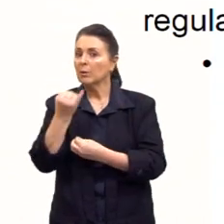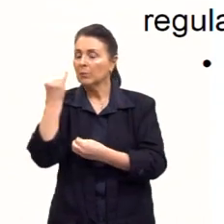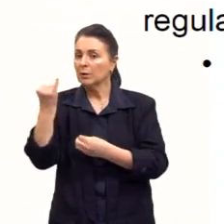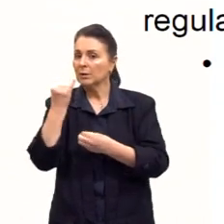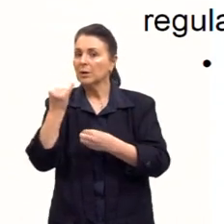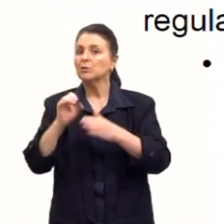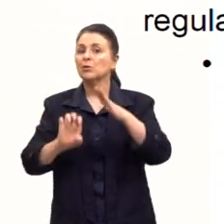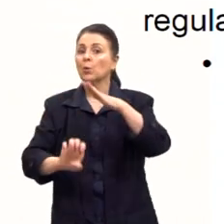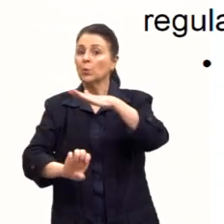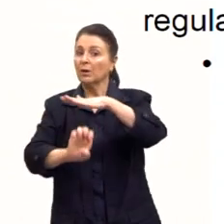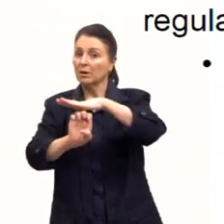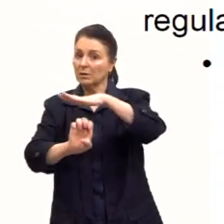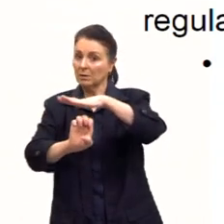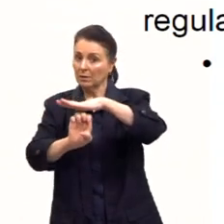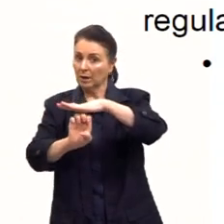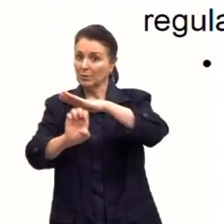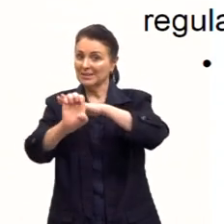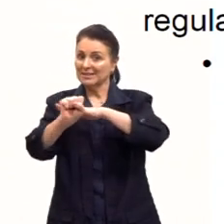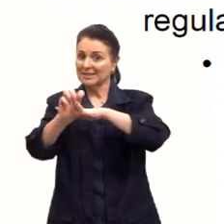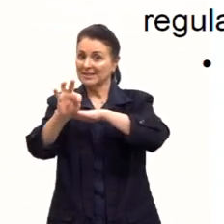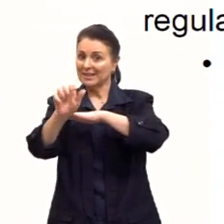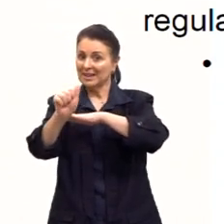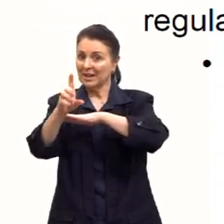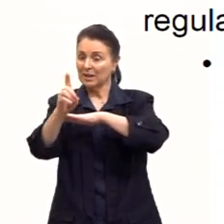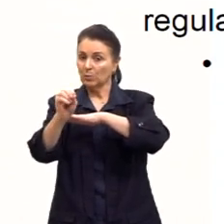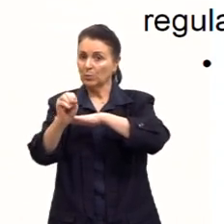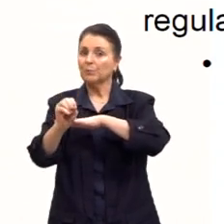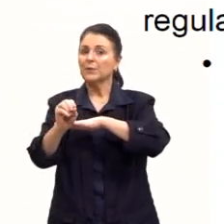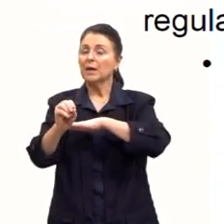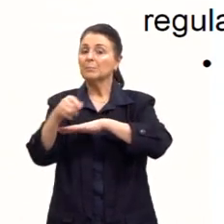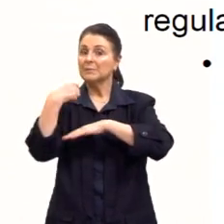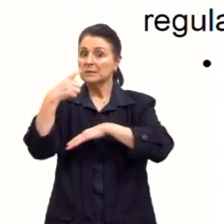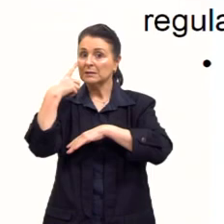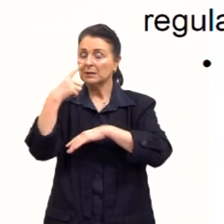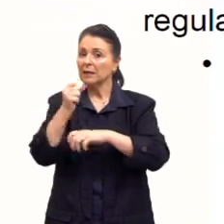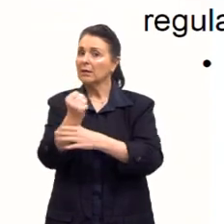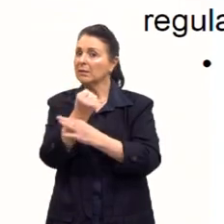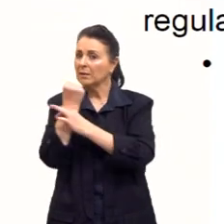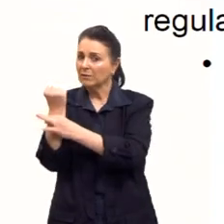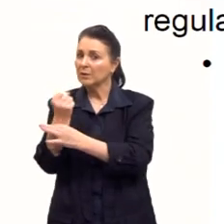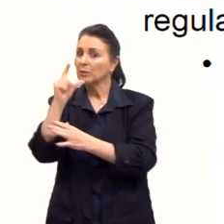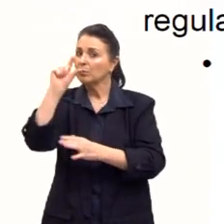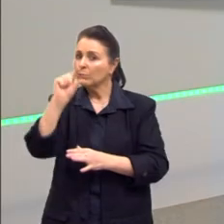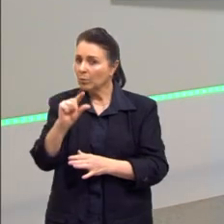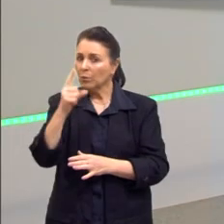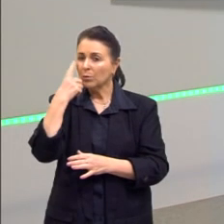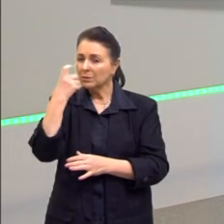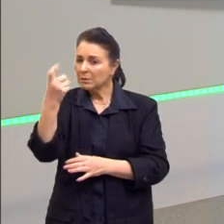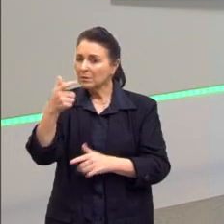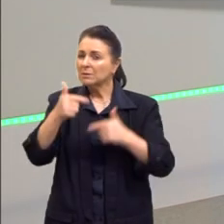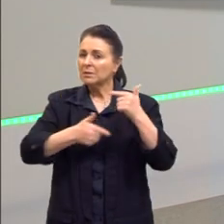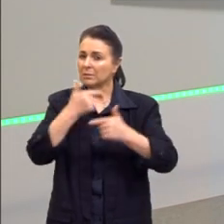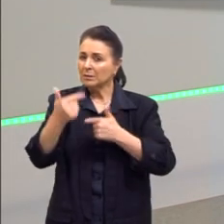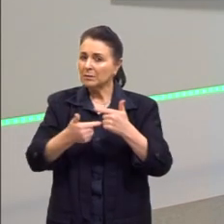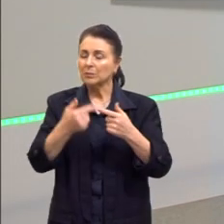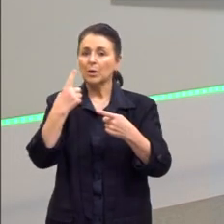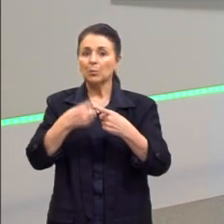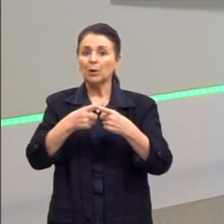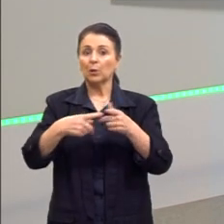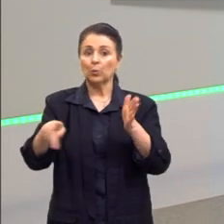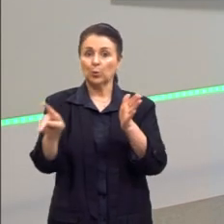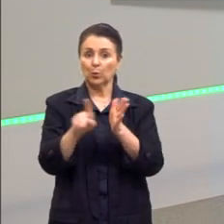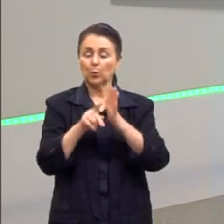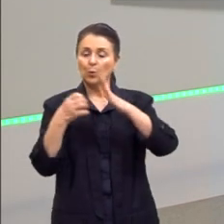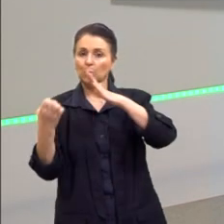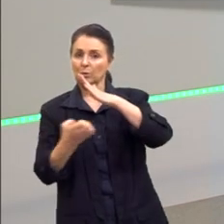defendesse minimamente os interesses dos trabalhadores. Por quê? Porque os empresários tinham muito poder,